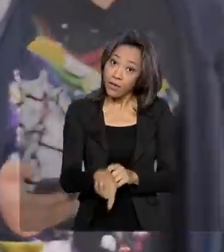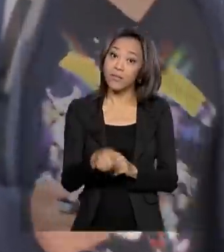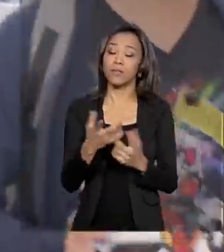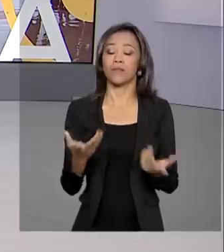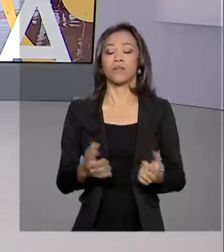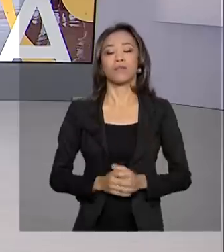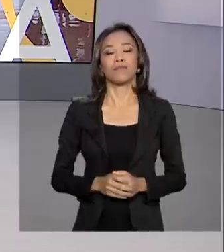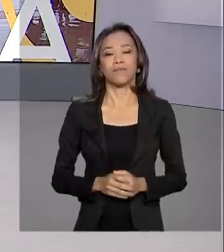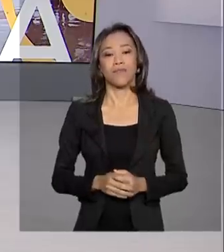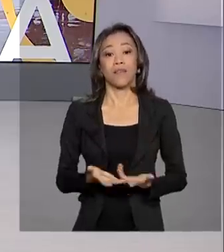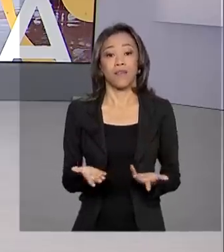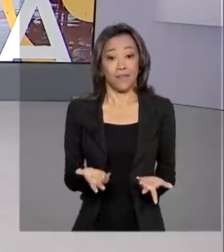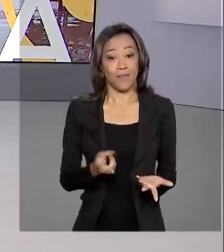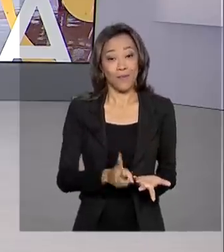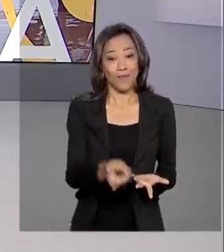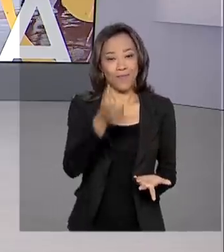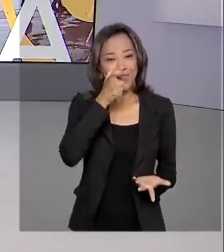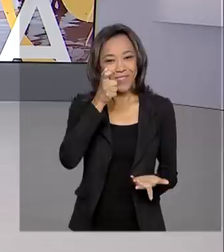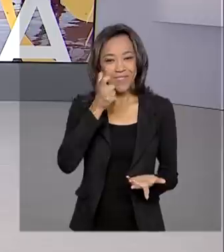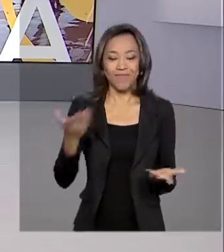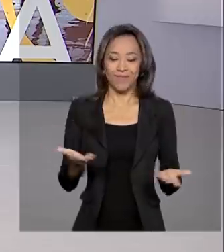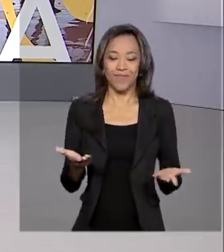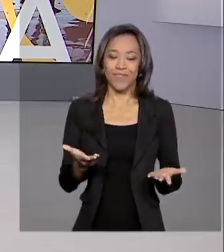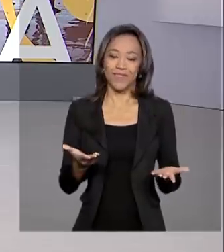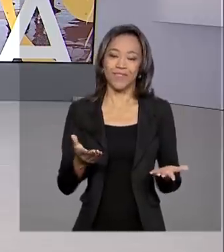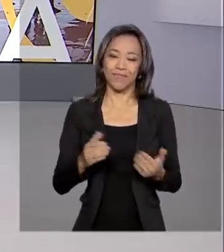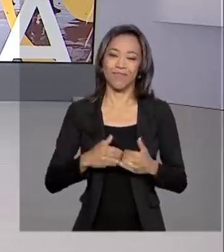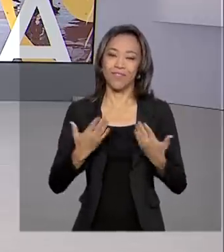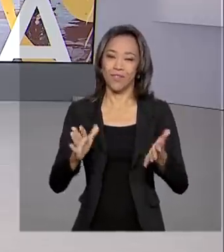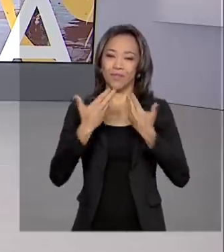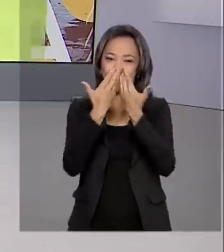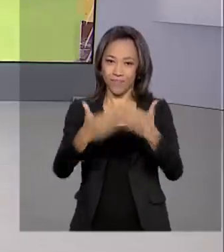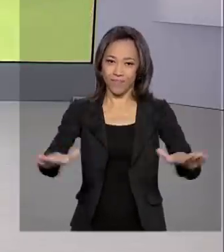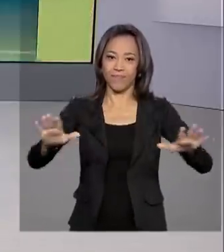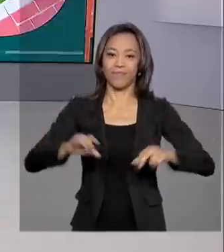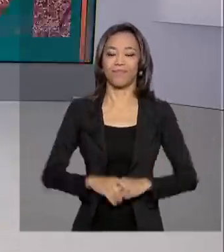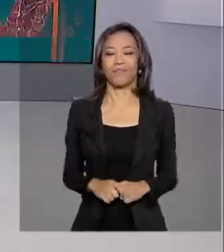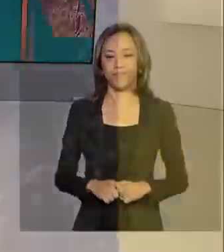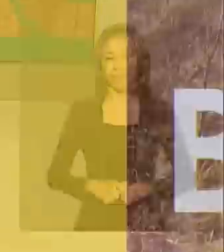país. Fique com a gente, o Brasil em dia já está no ar.